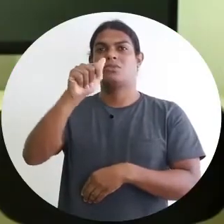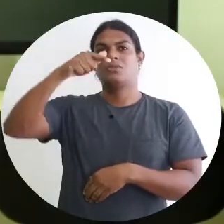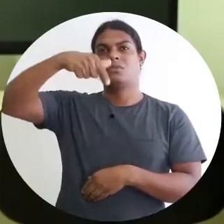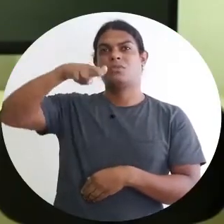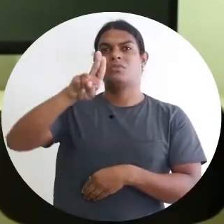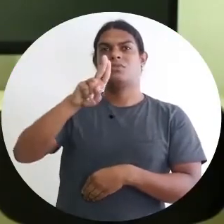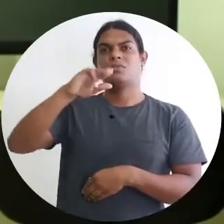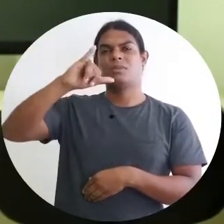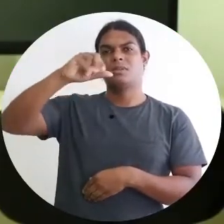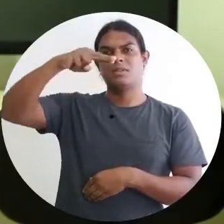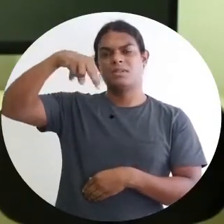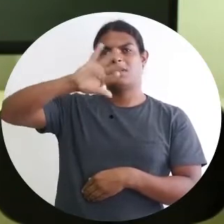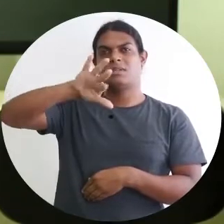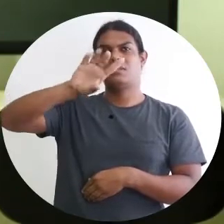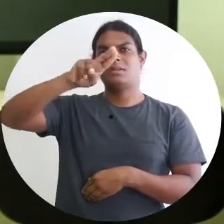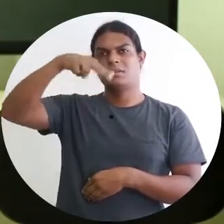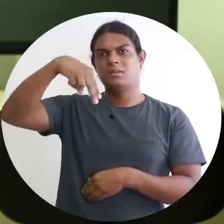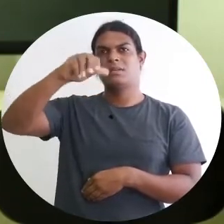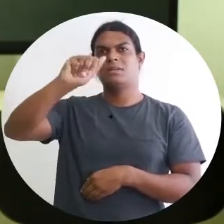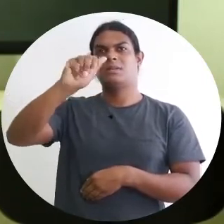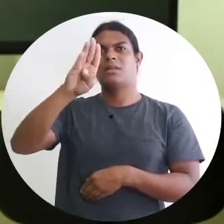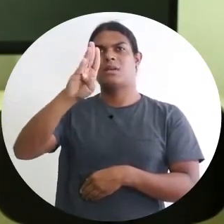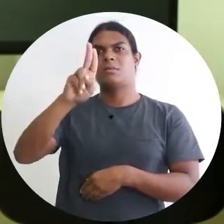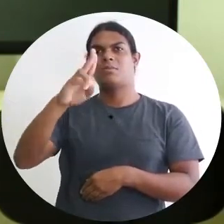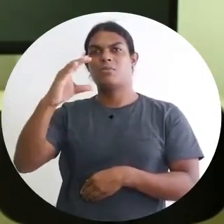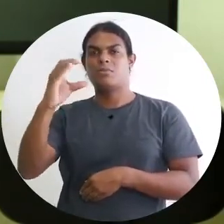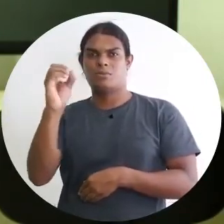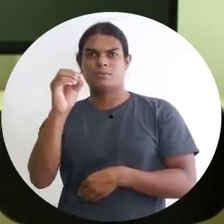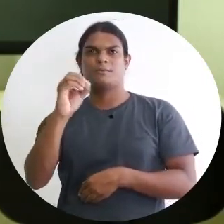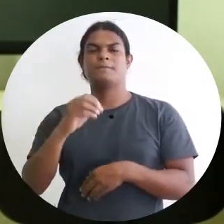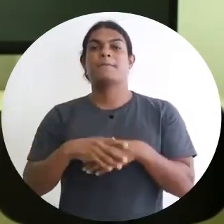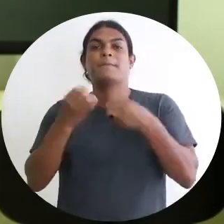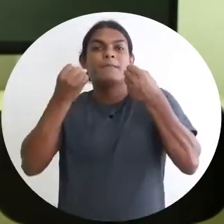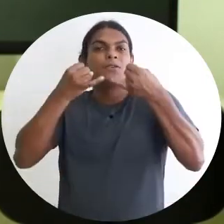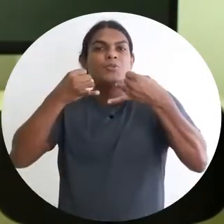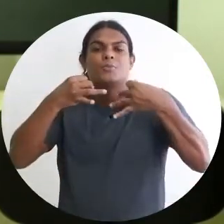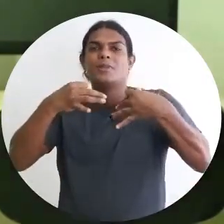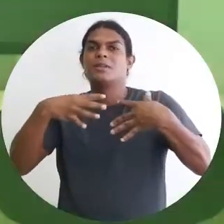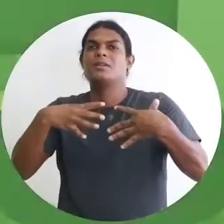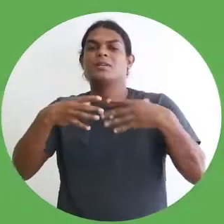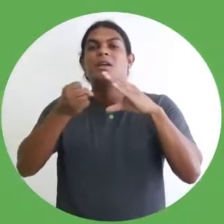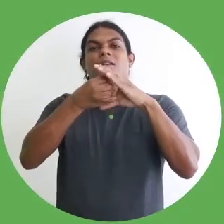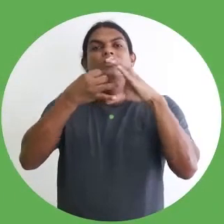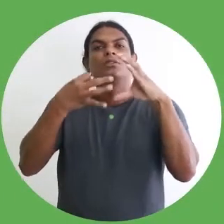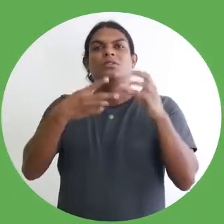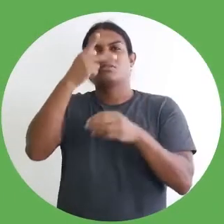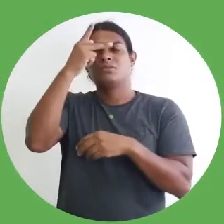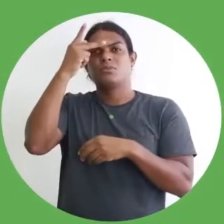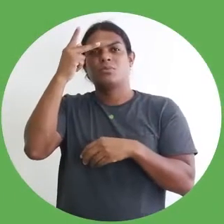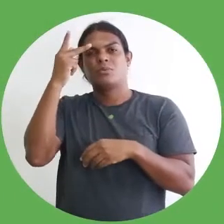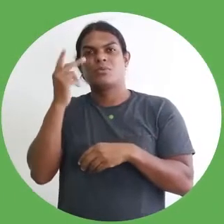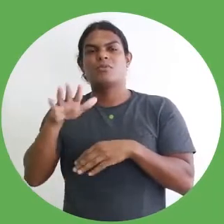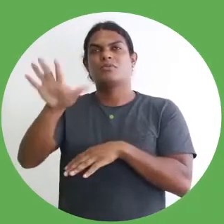fala das características de um povo, da época, daquela região. E conta com a sala de